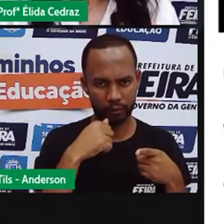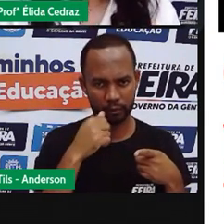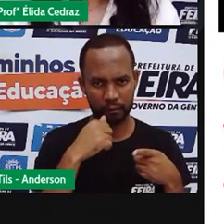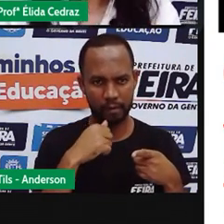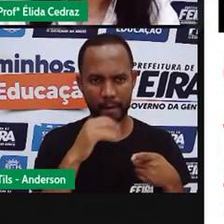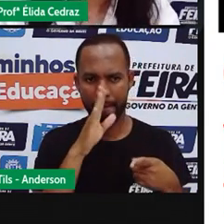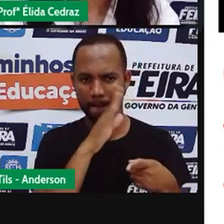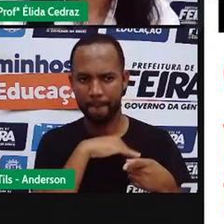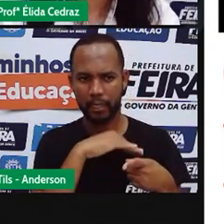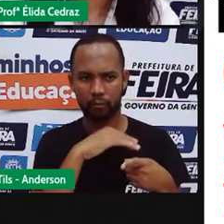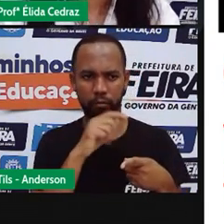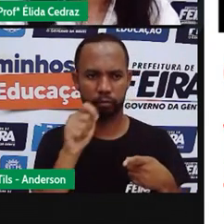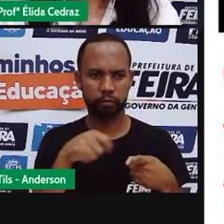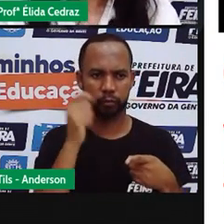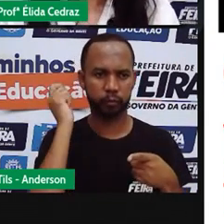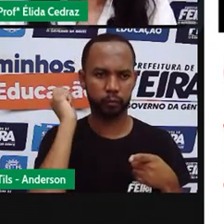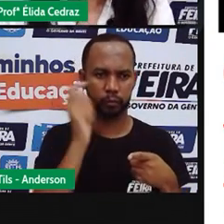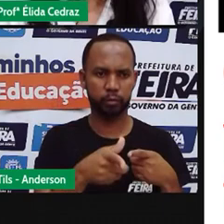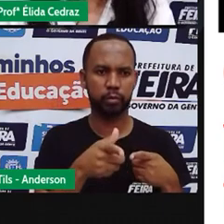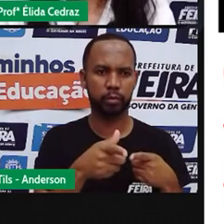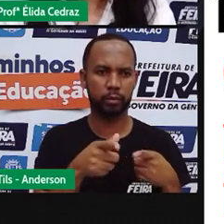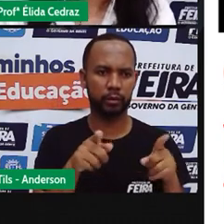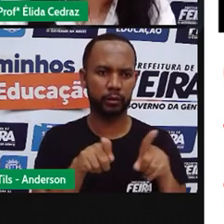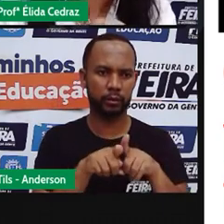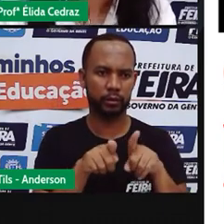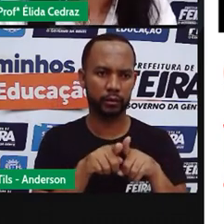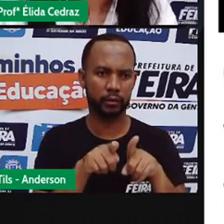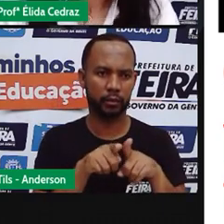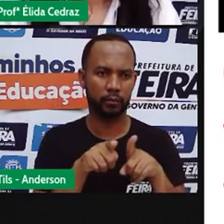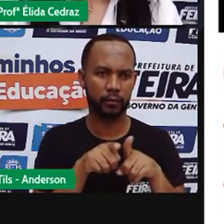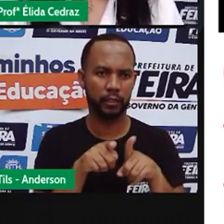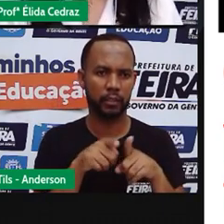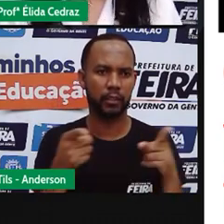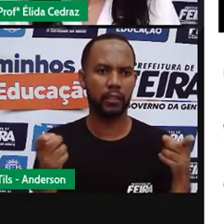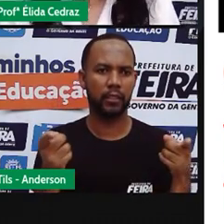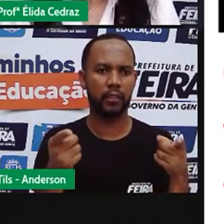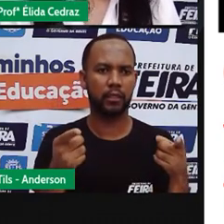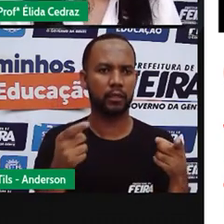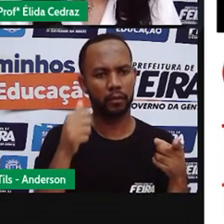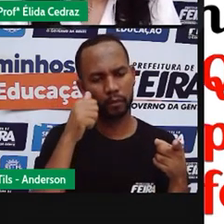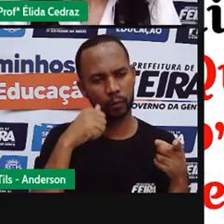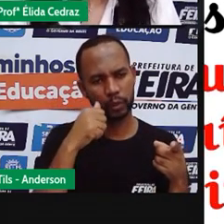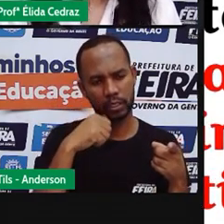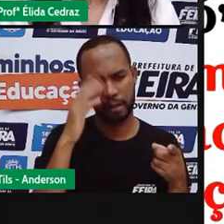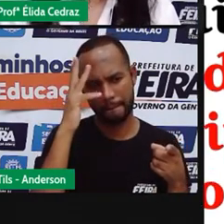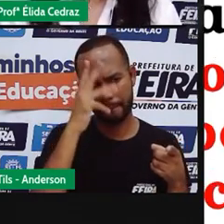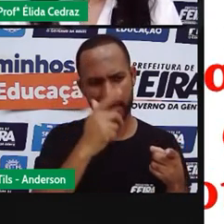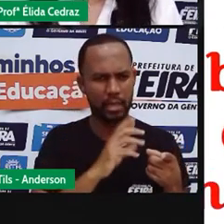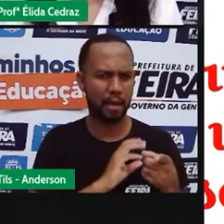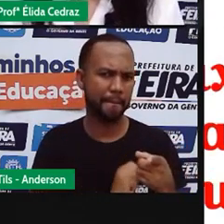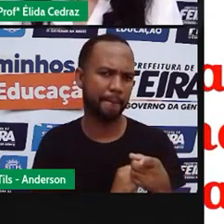no clínico. E um segundo é quando o Bela quebrou o feitiço com o seu amor.